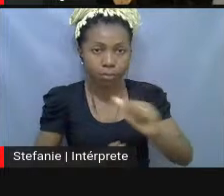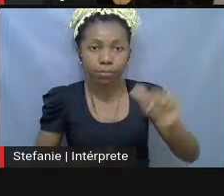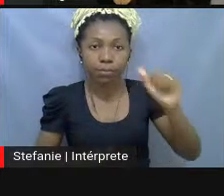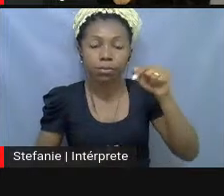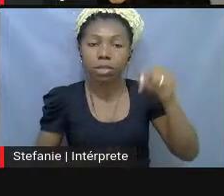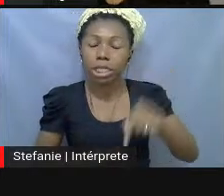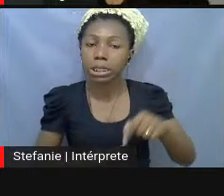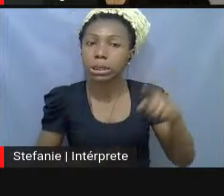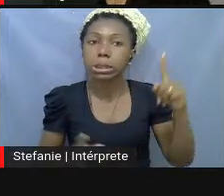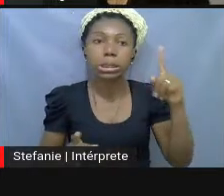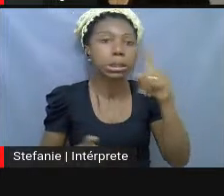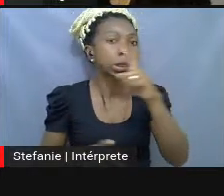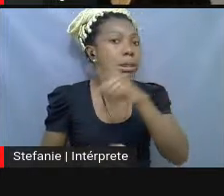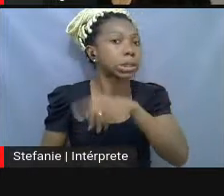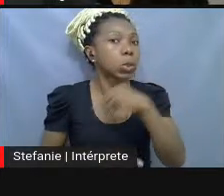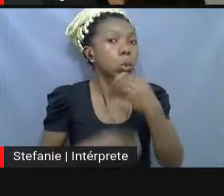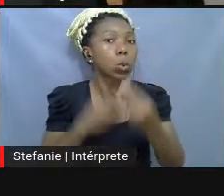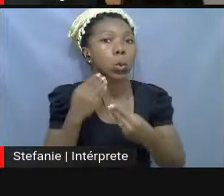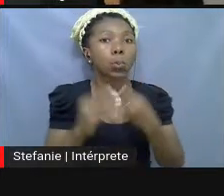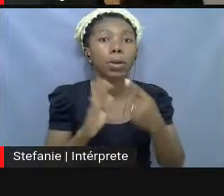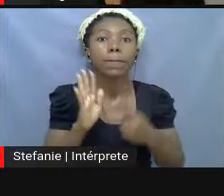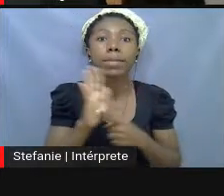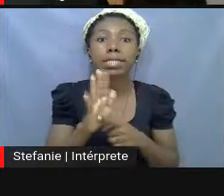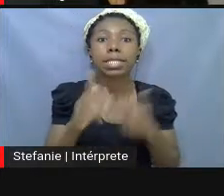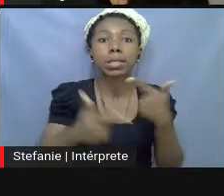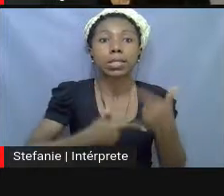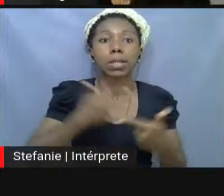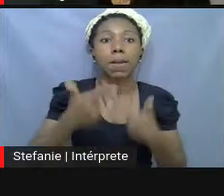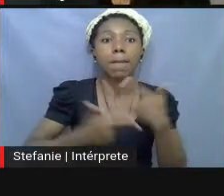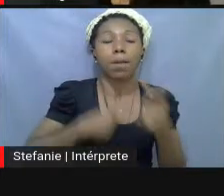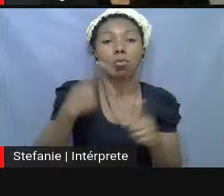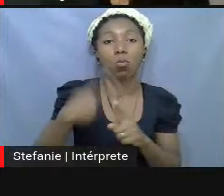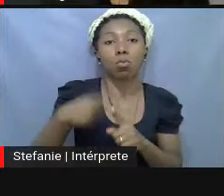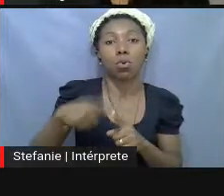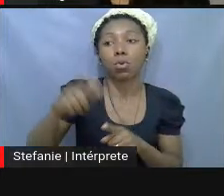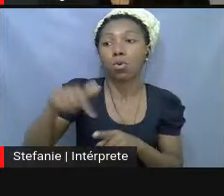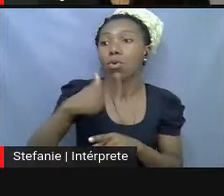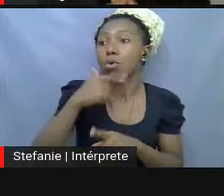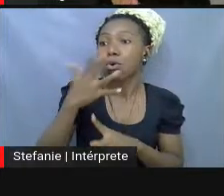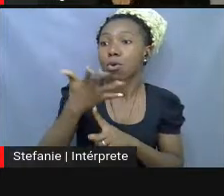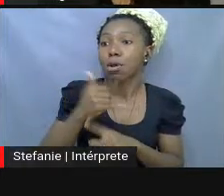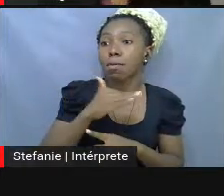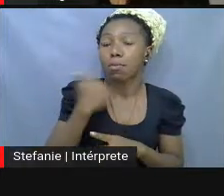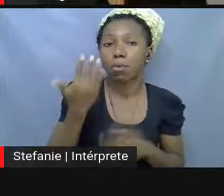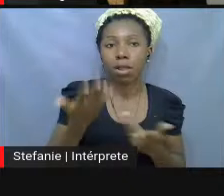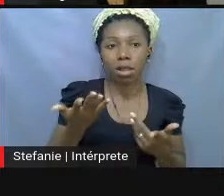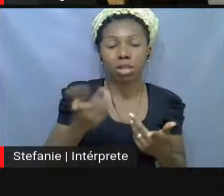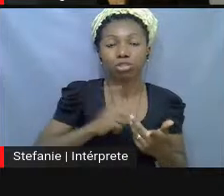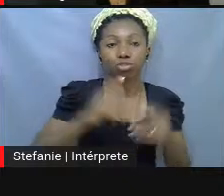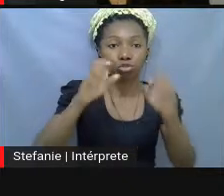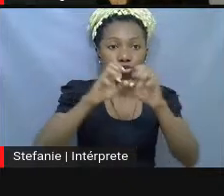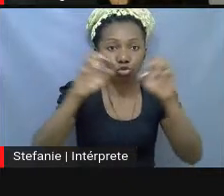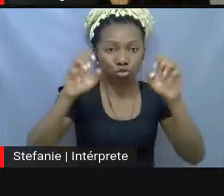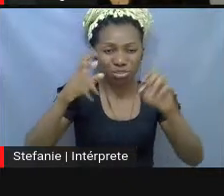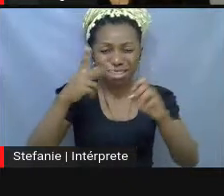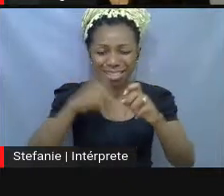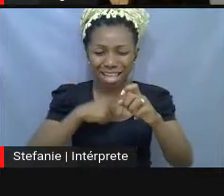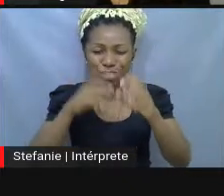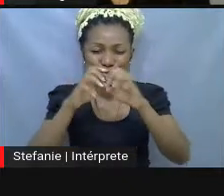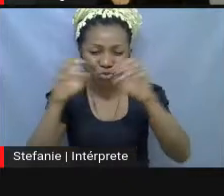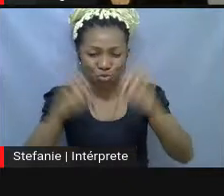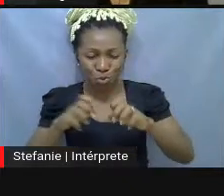difícil, que era como apresentar esses trabalhos depois que o artista morreu. e ele dizia que como uma estrutura musical ou partitura, os